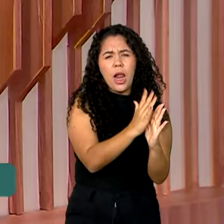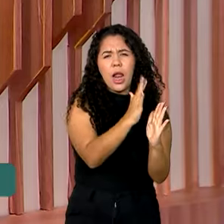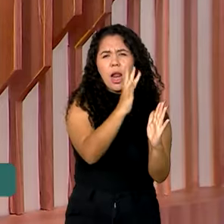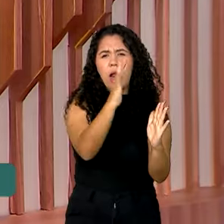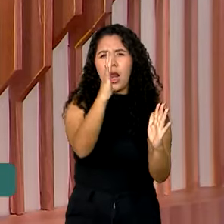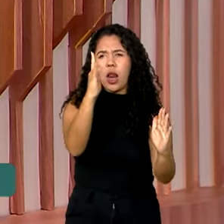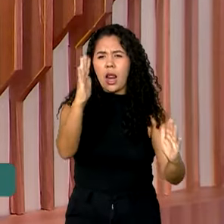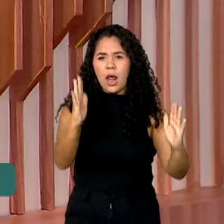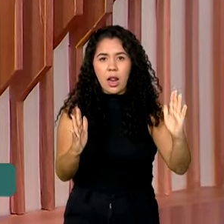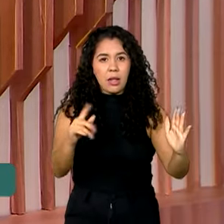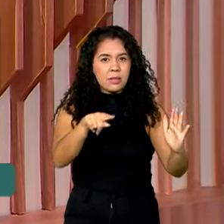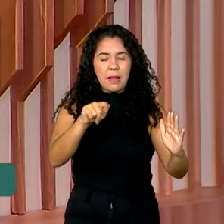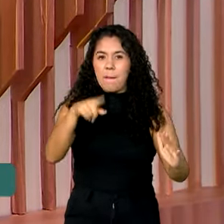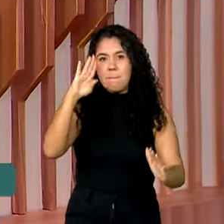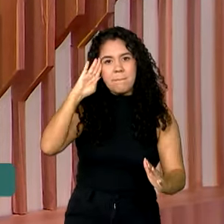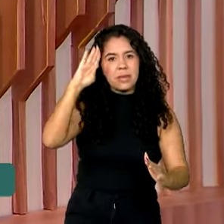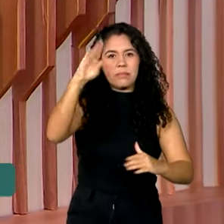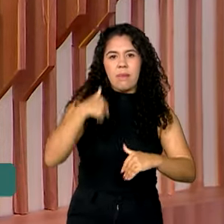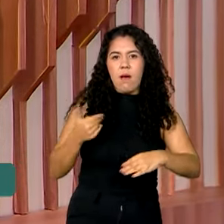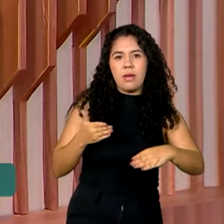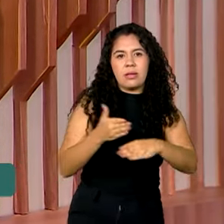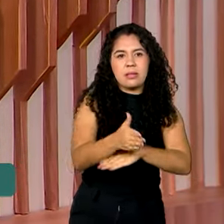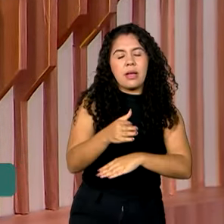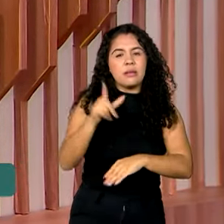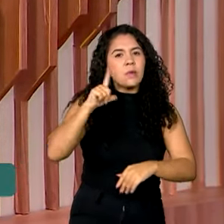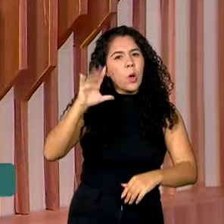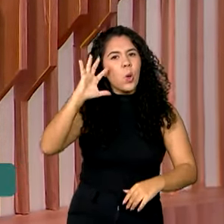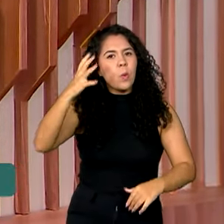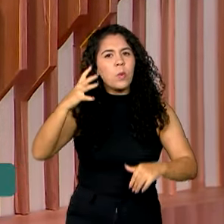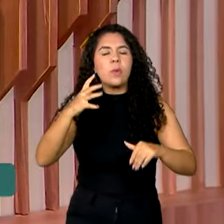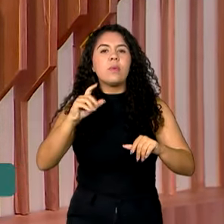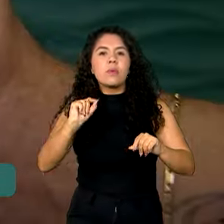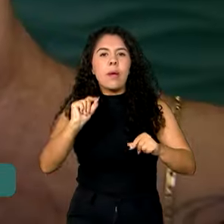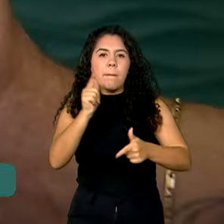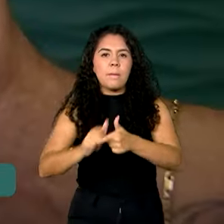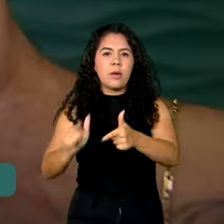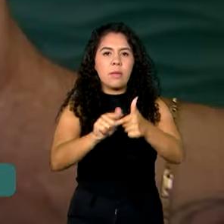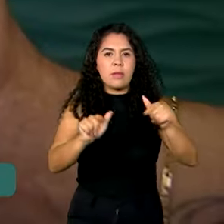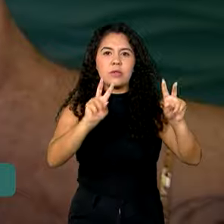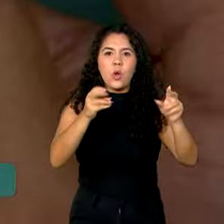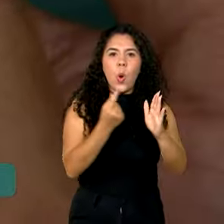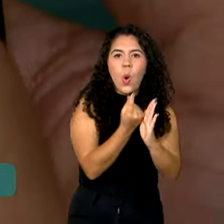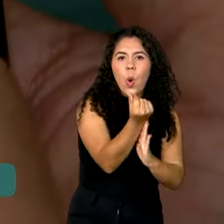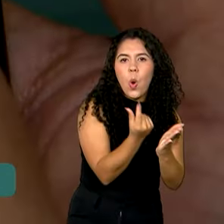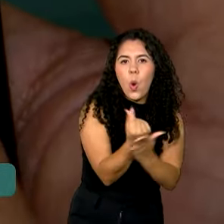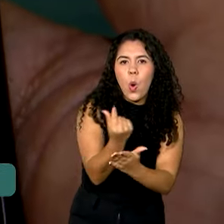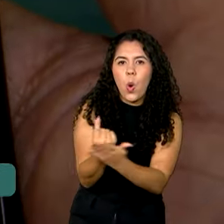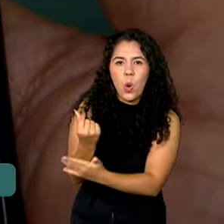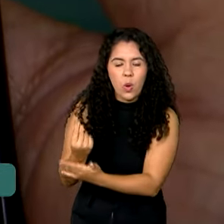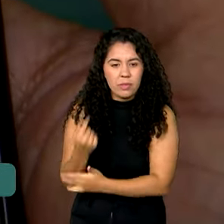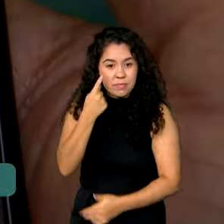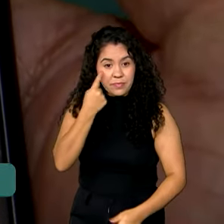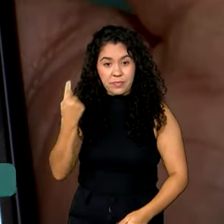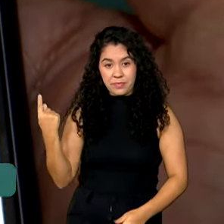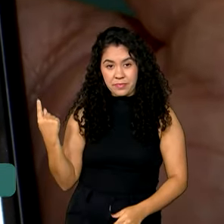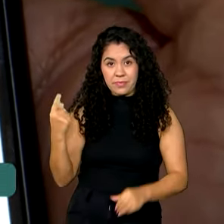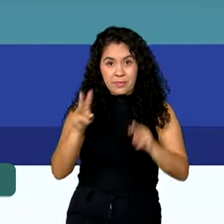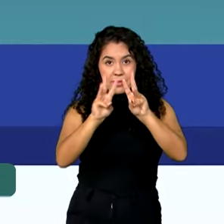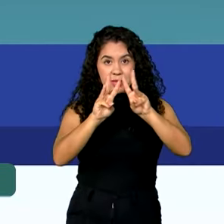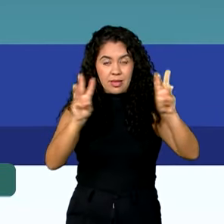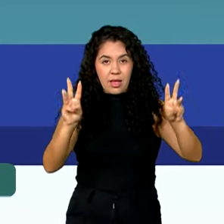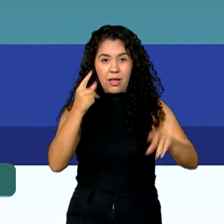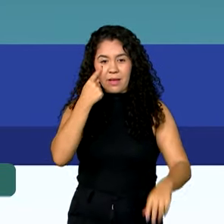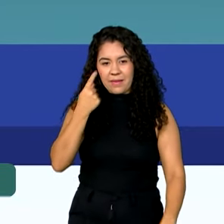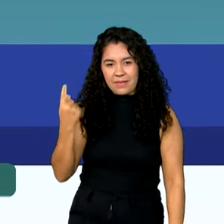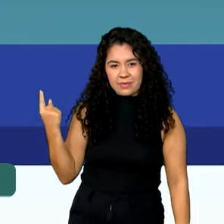principais meios para a solução de problemas ligados ao consumo. O Consumidor.gov.br